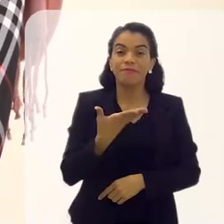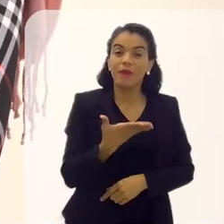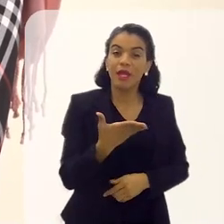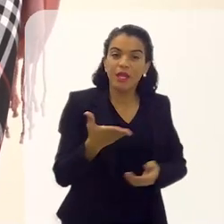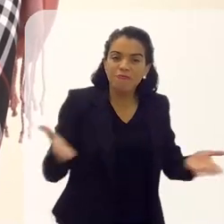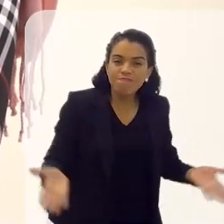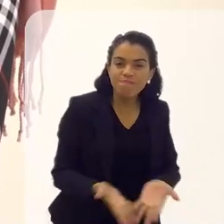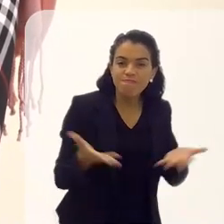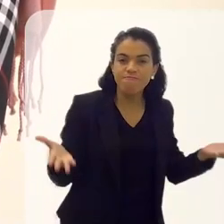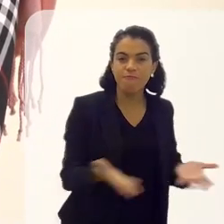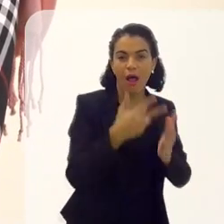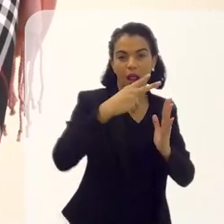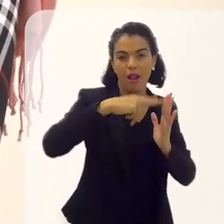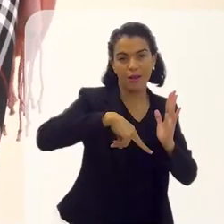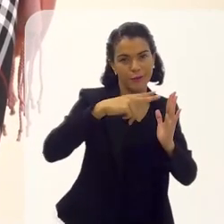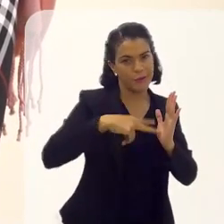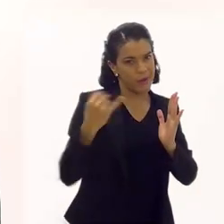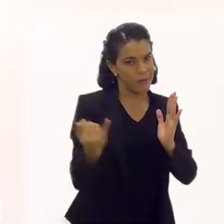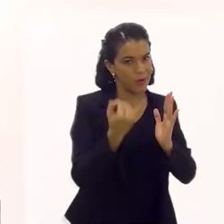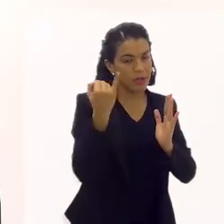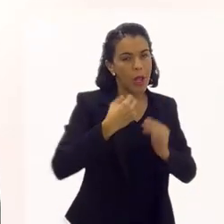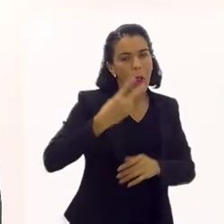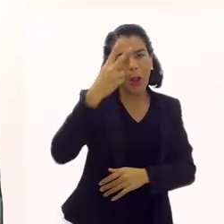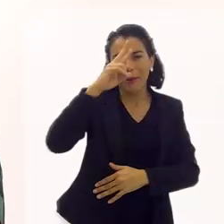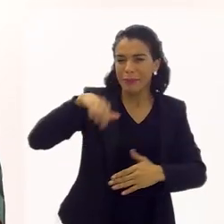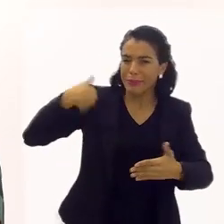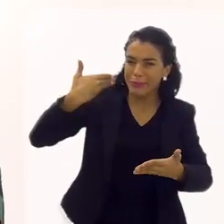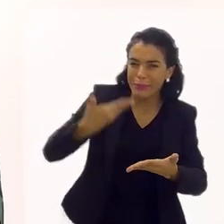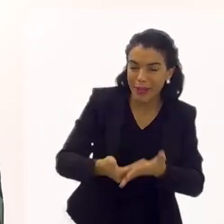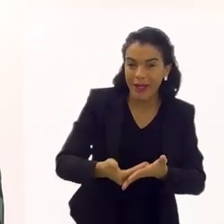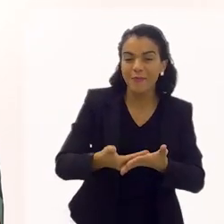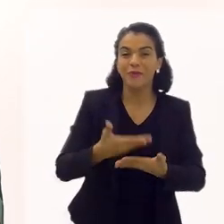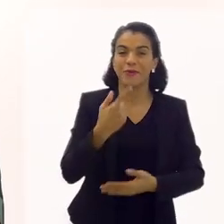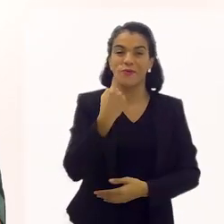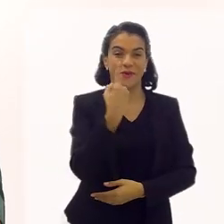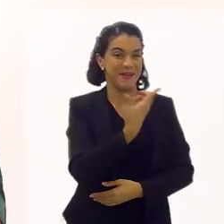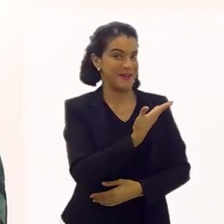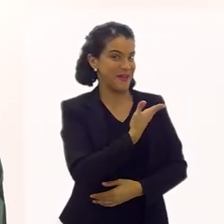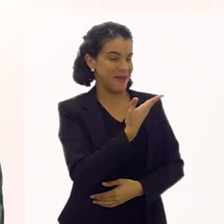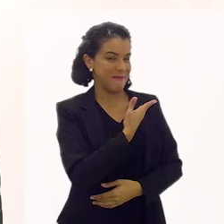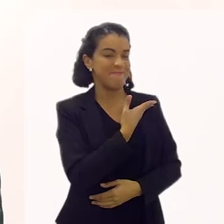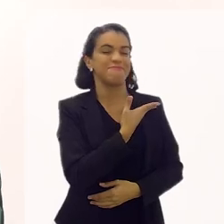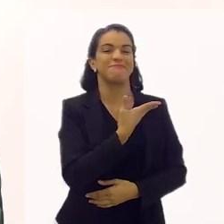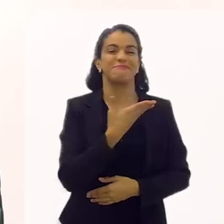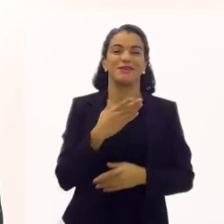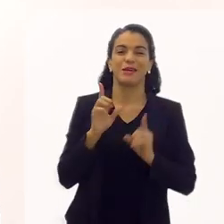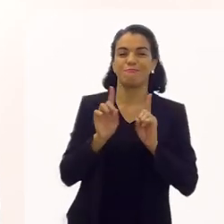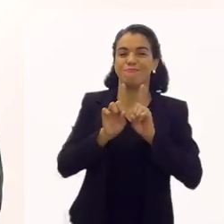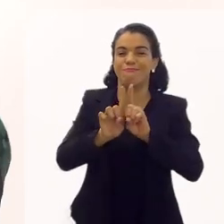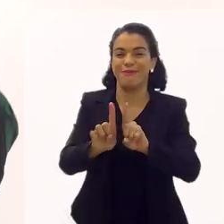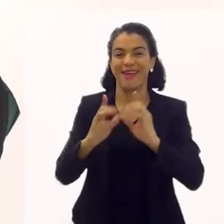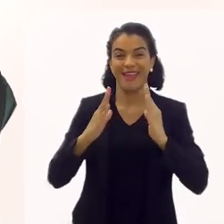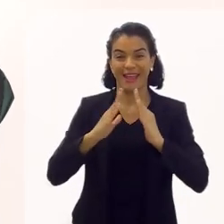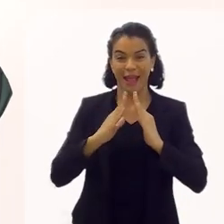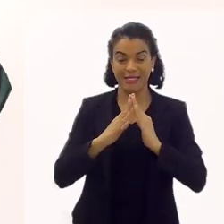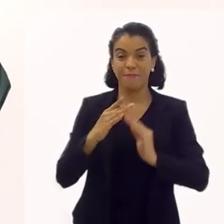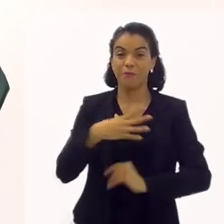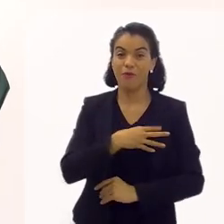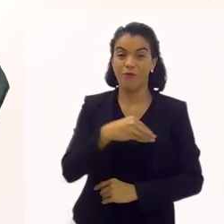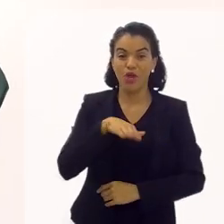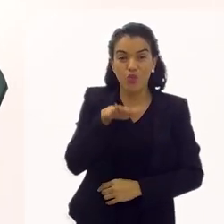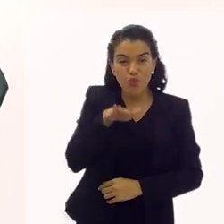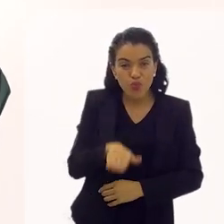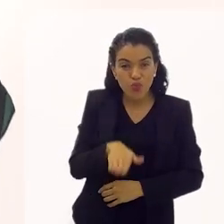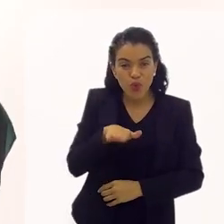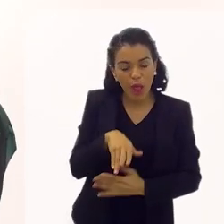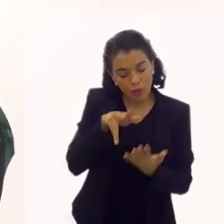E levar a leitura é muito importante. Eu me lembro até hoje de uma amiga minha, quando chegou lá em casa, o meu filho mais novo